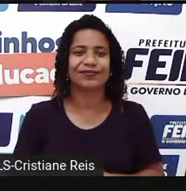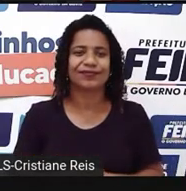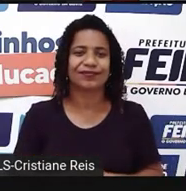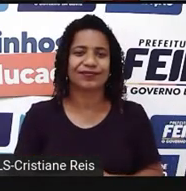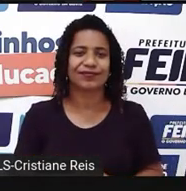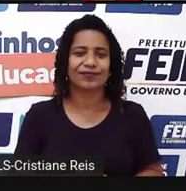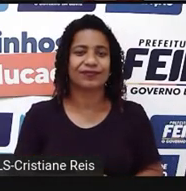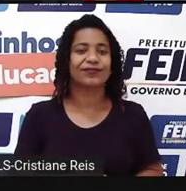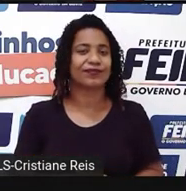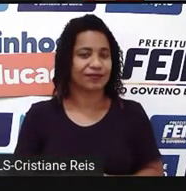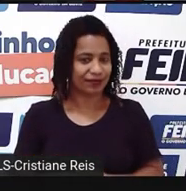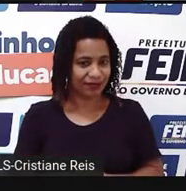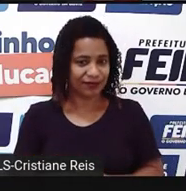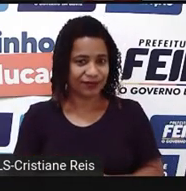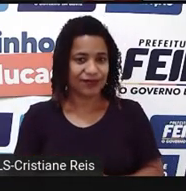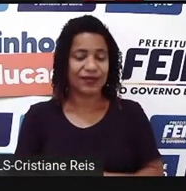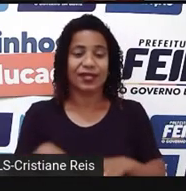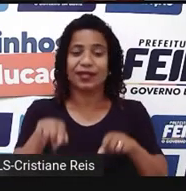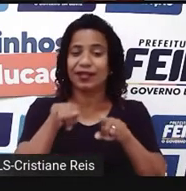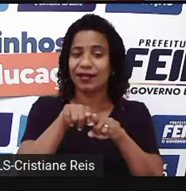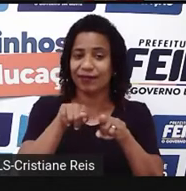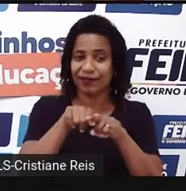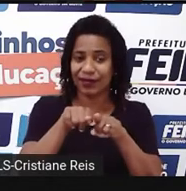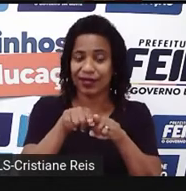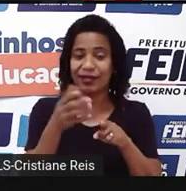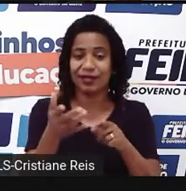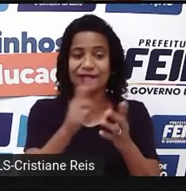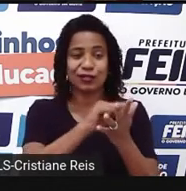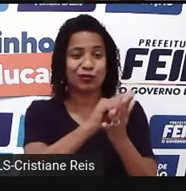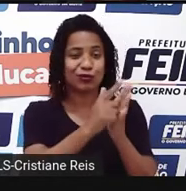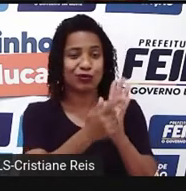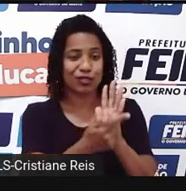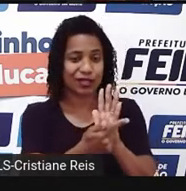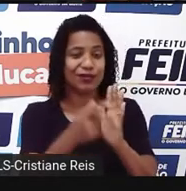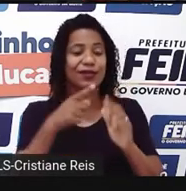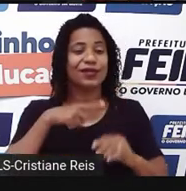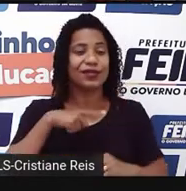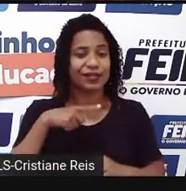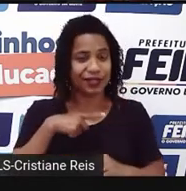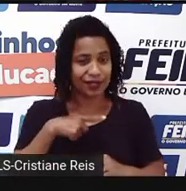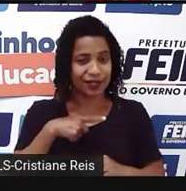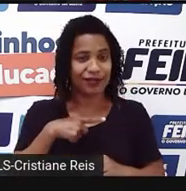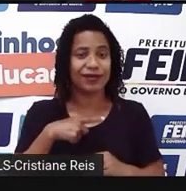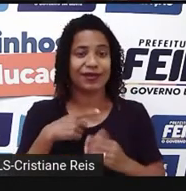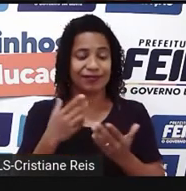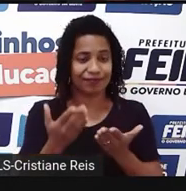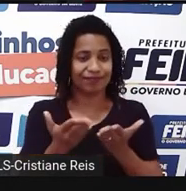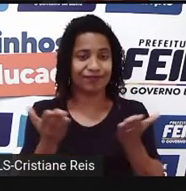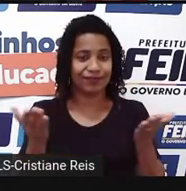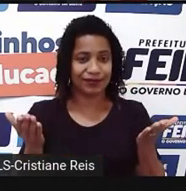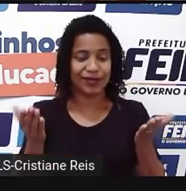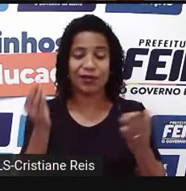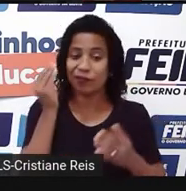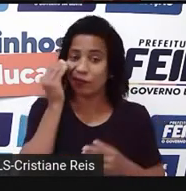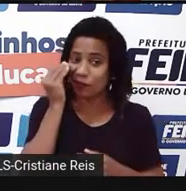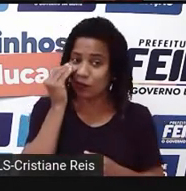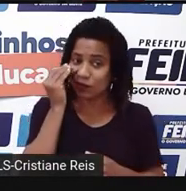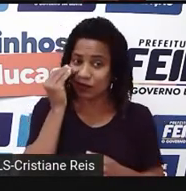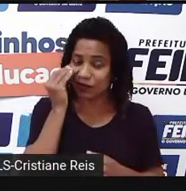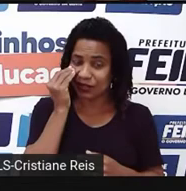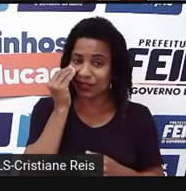Esse gênero também, ele pode desempenhar uma função estética, né? Flagrar